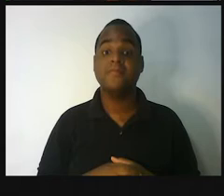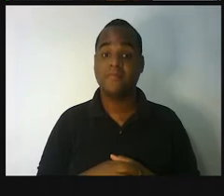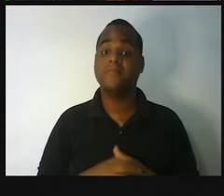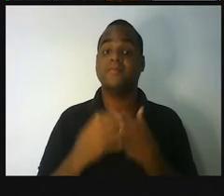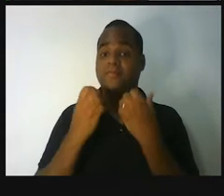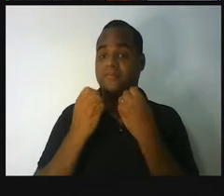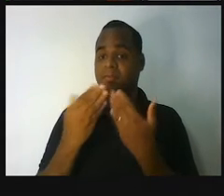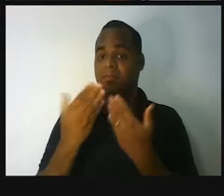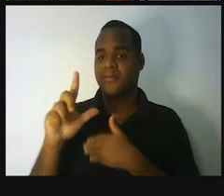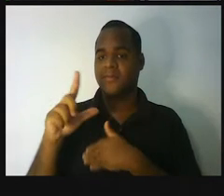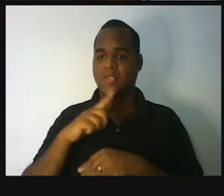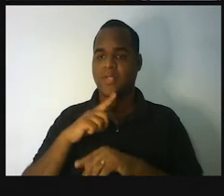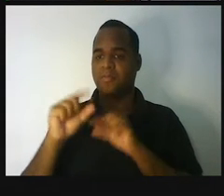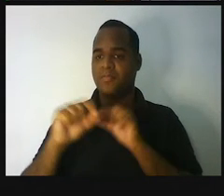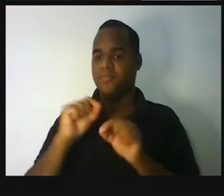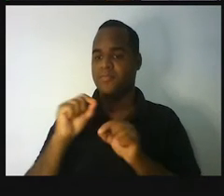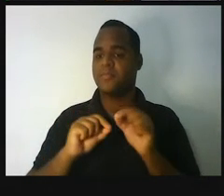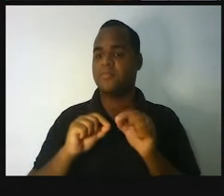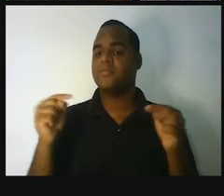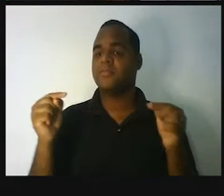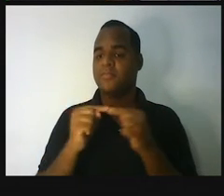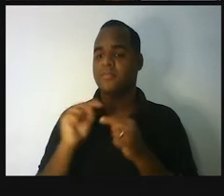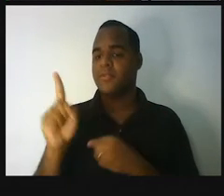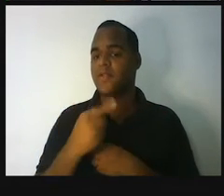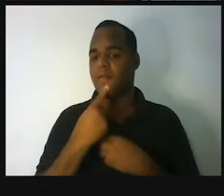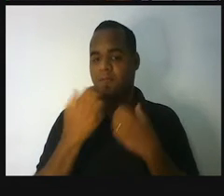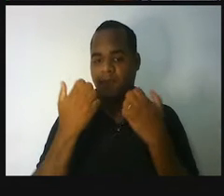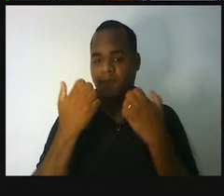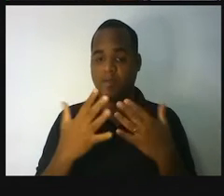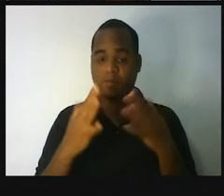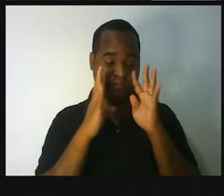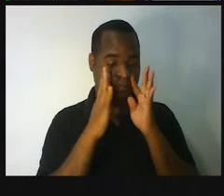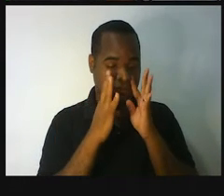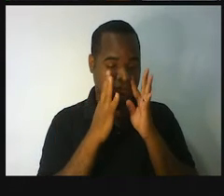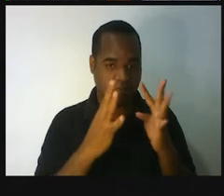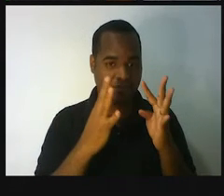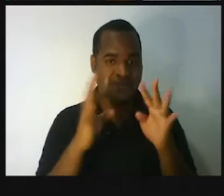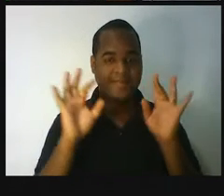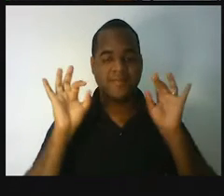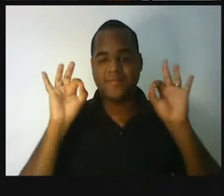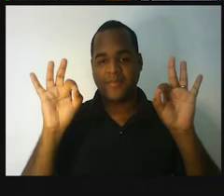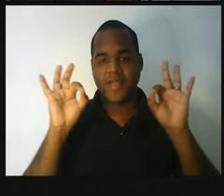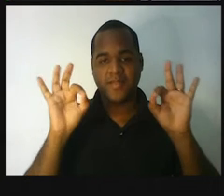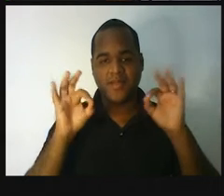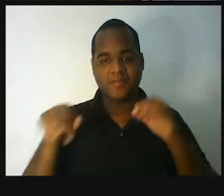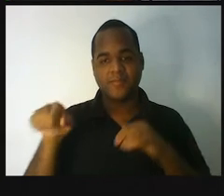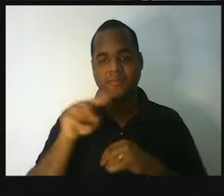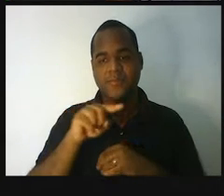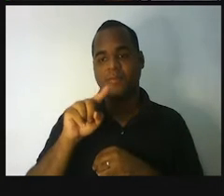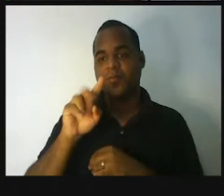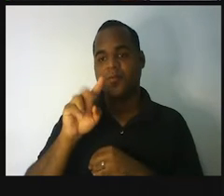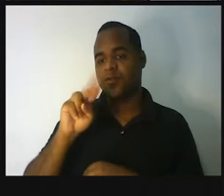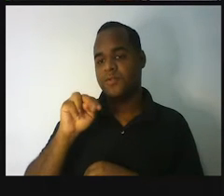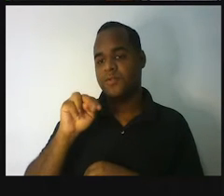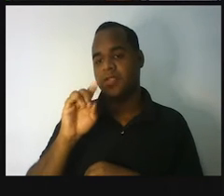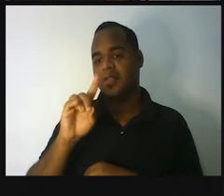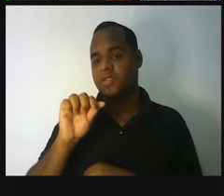então nessa aula a gente vai dar uma atenção muito especial para a unidade de medida de